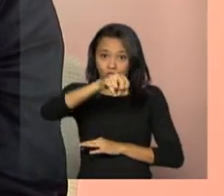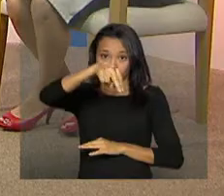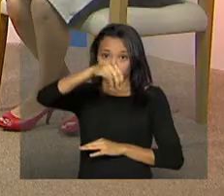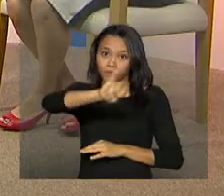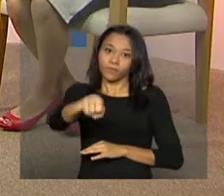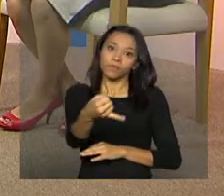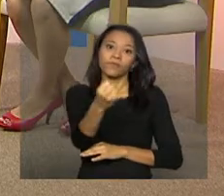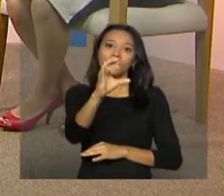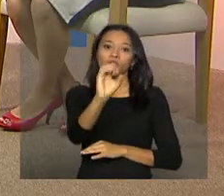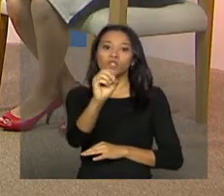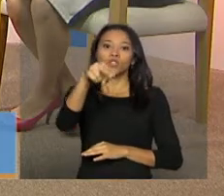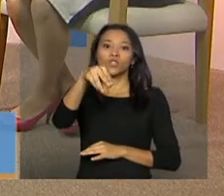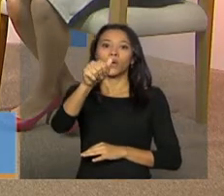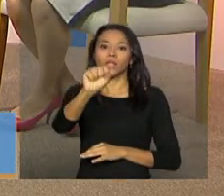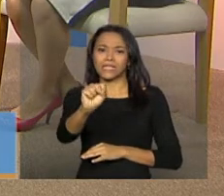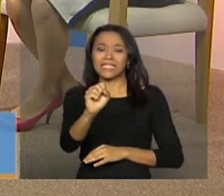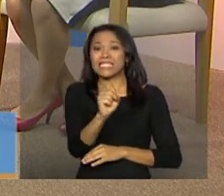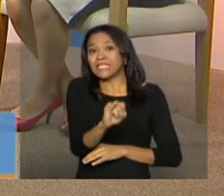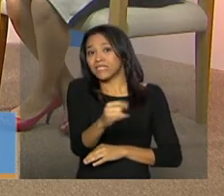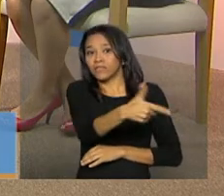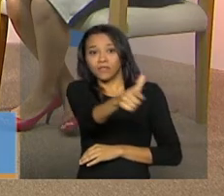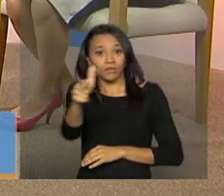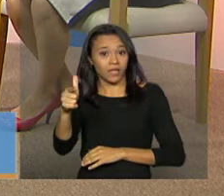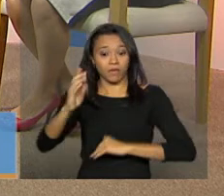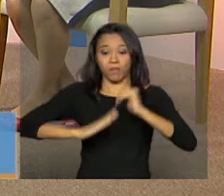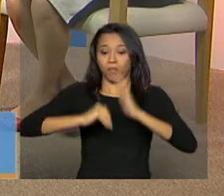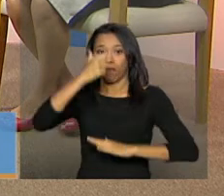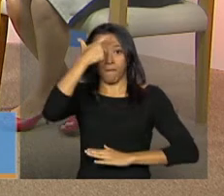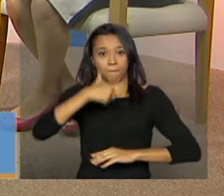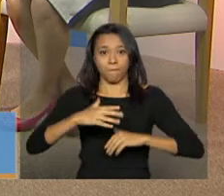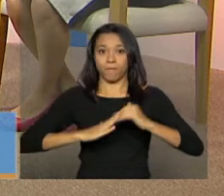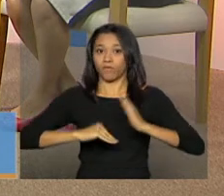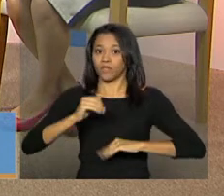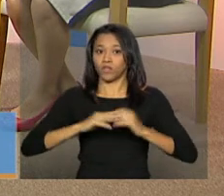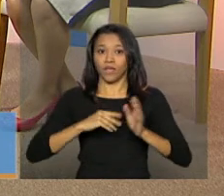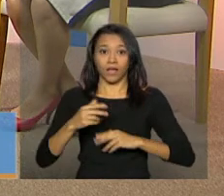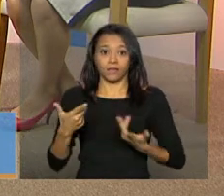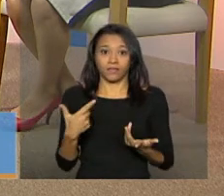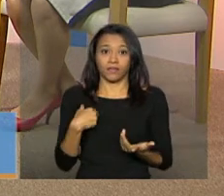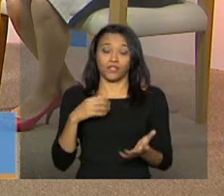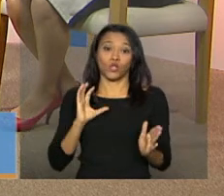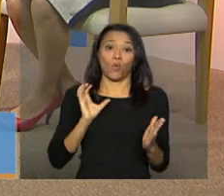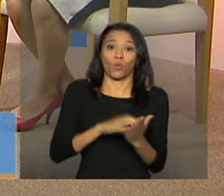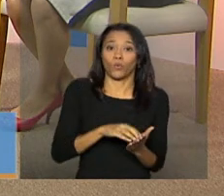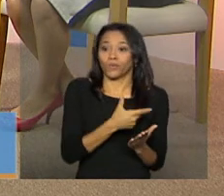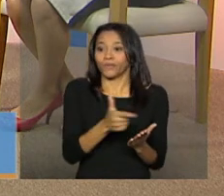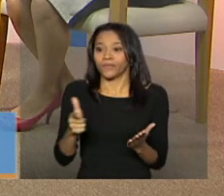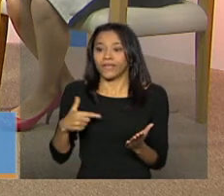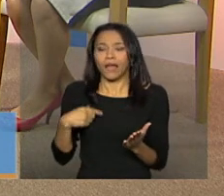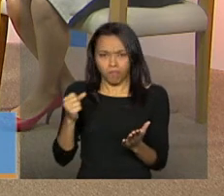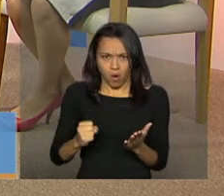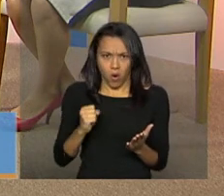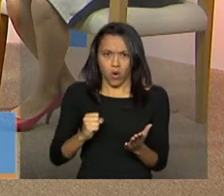haver profissionais concursados específicos no município, é possível a contratação de profissional por meio de licitação,